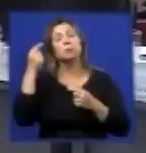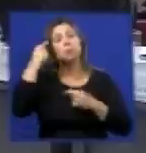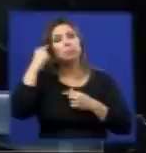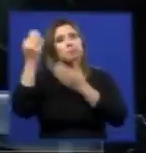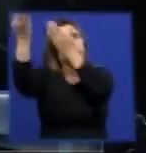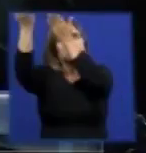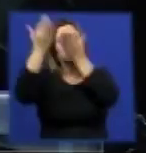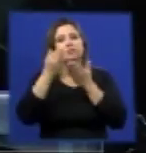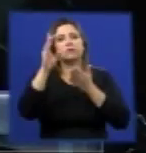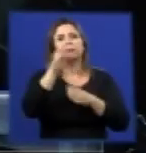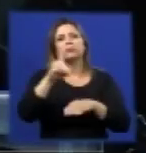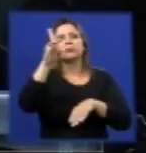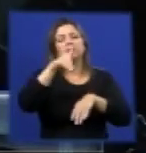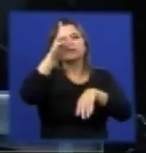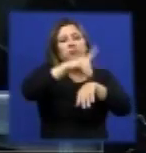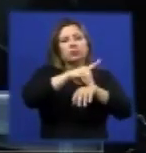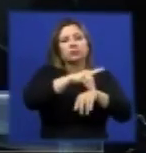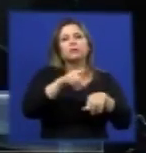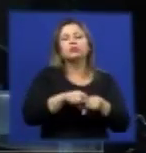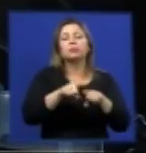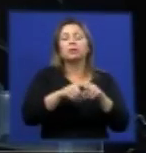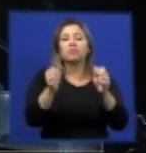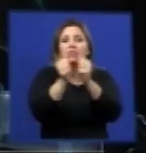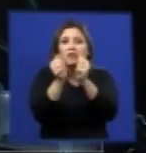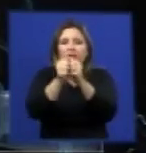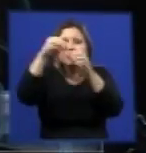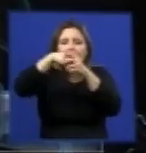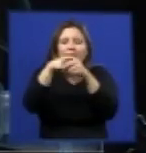desse vetor no país por intermédio de pneus